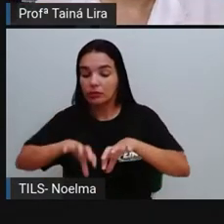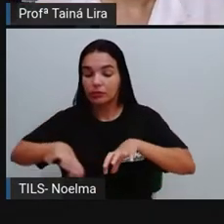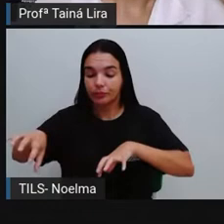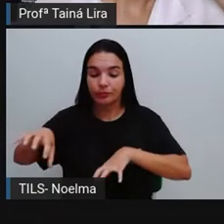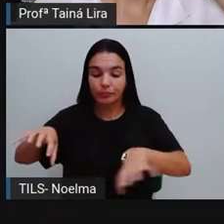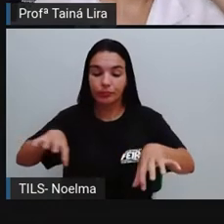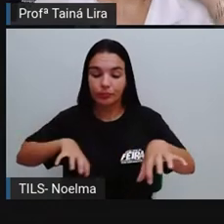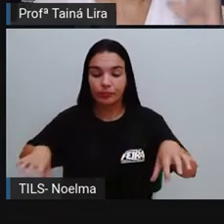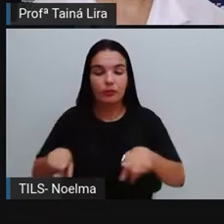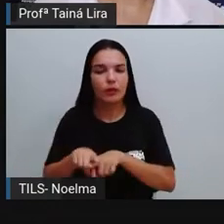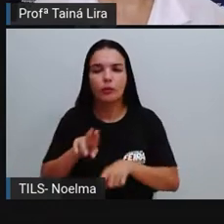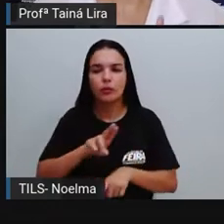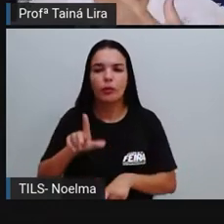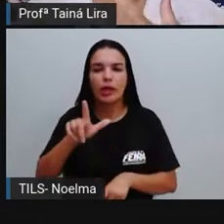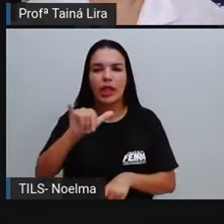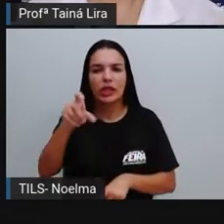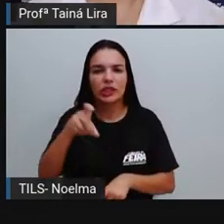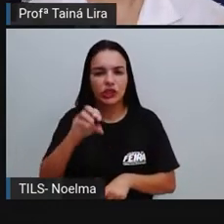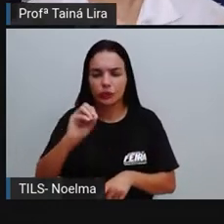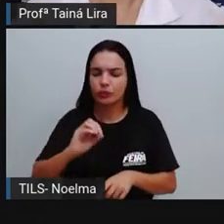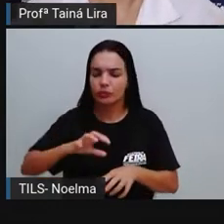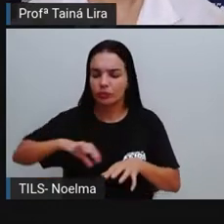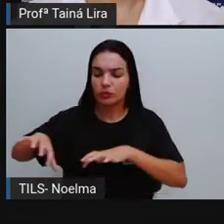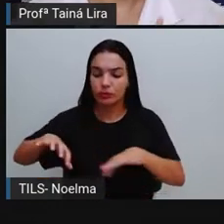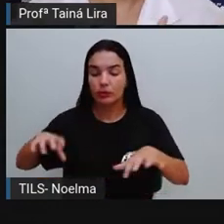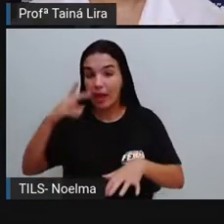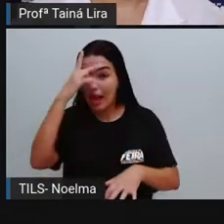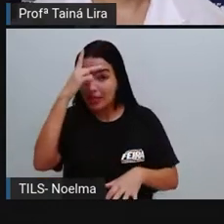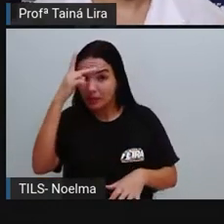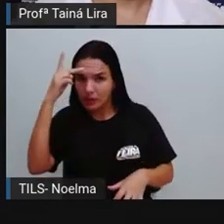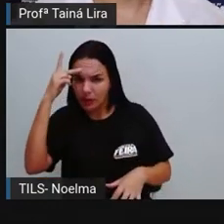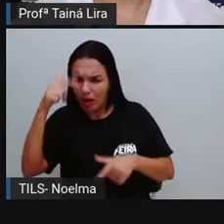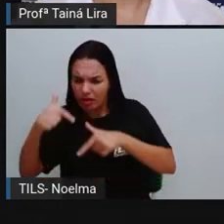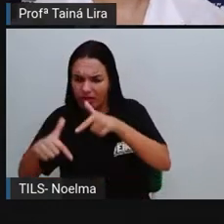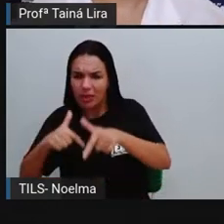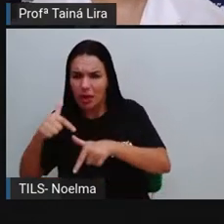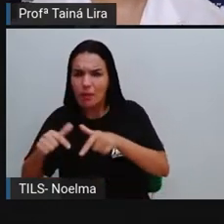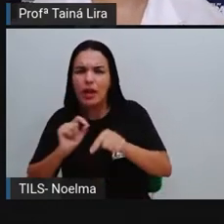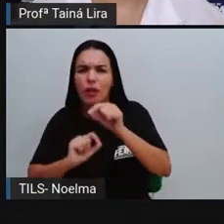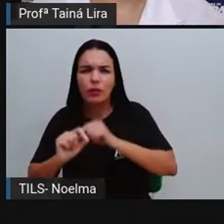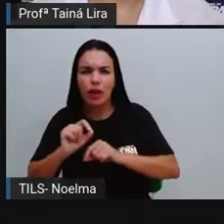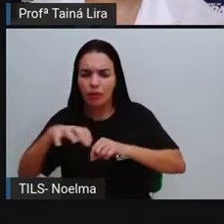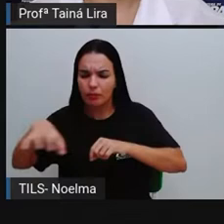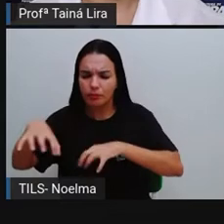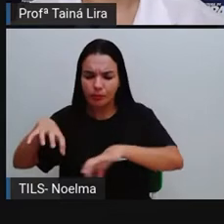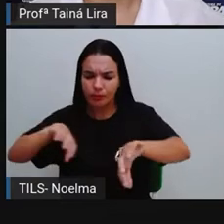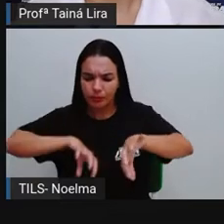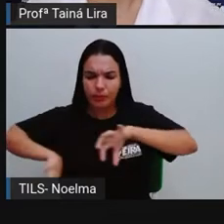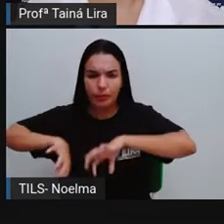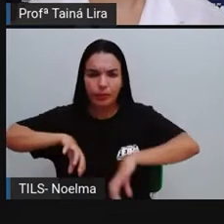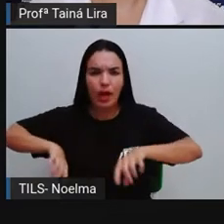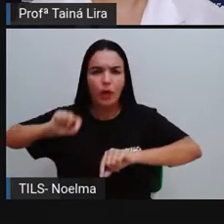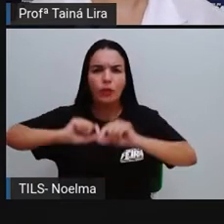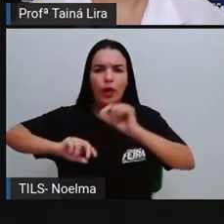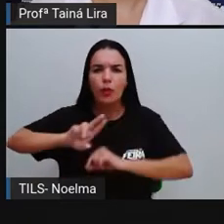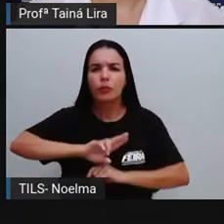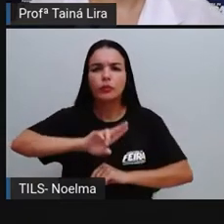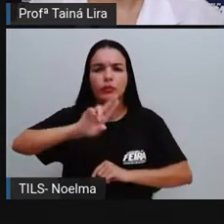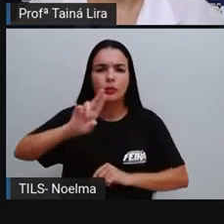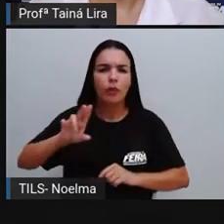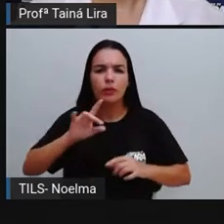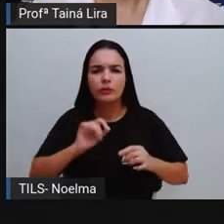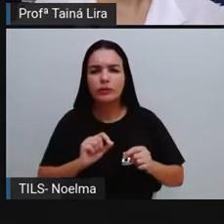Então, as pessoas que trabalham com a coleta seletiva, que são chamadas aí de catadores, elas vão